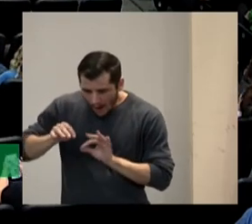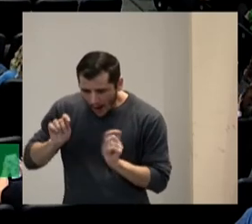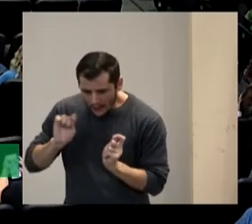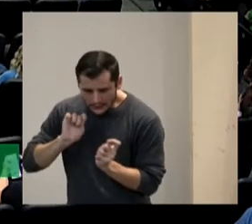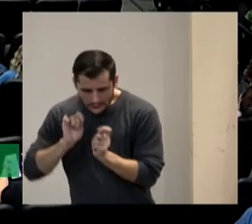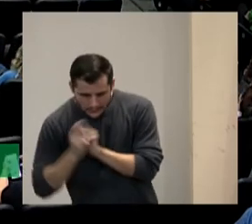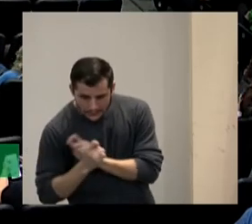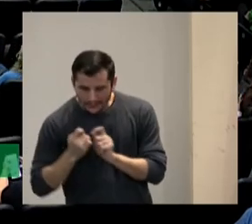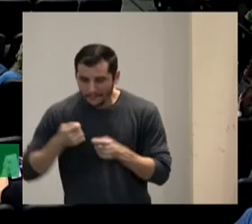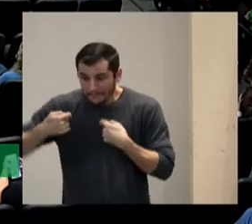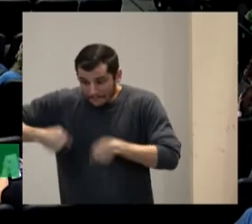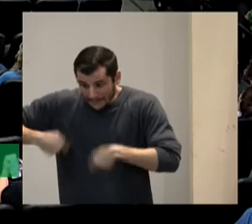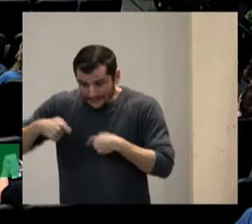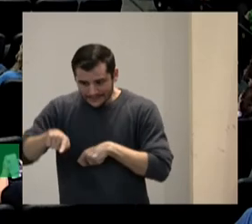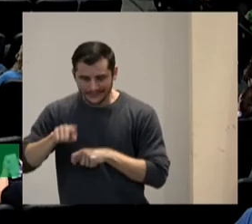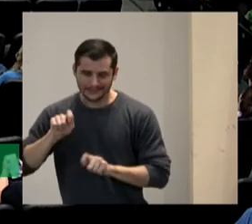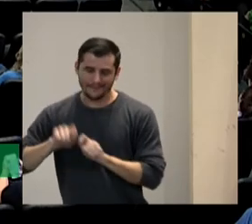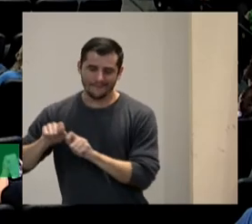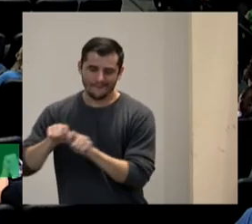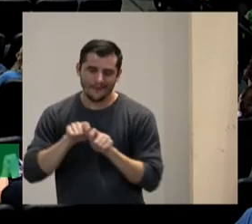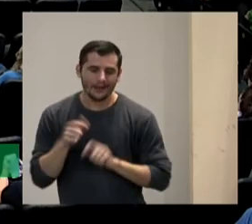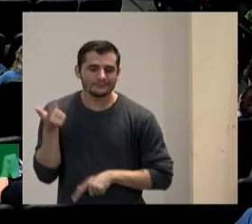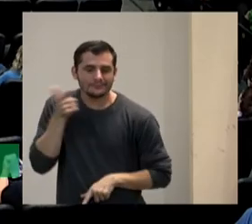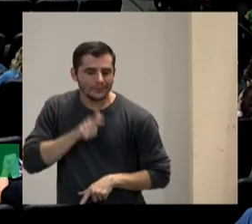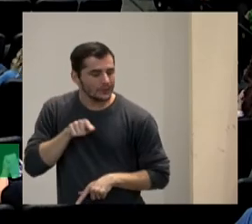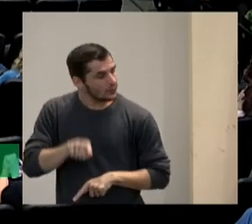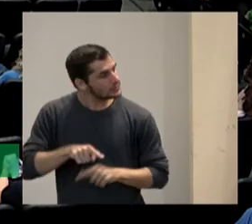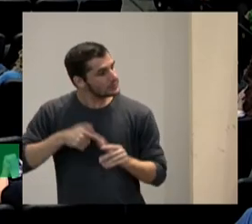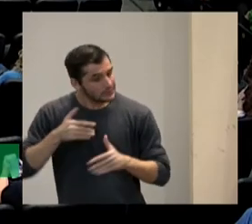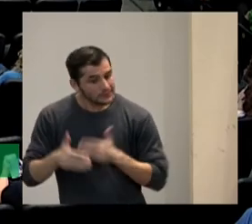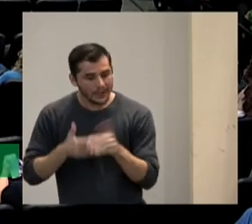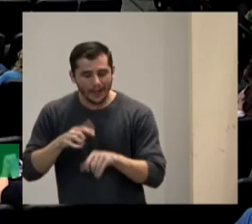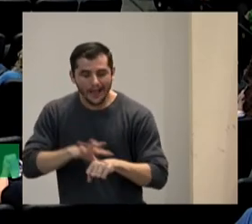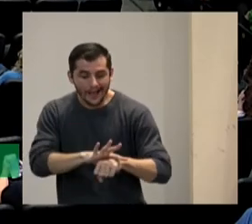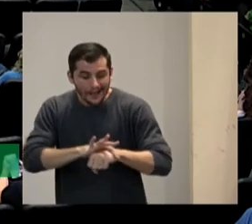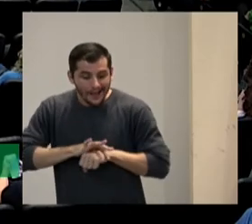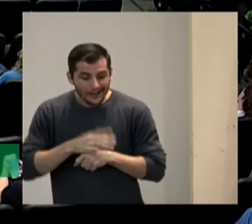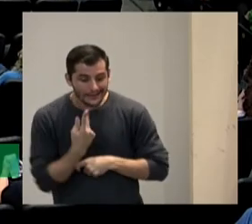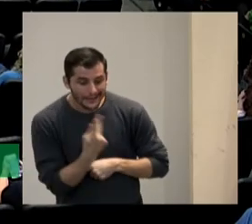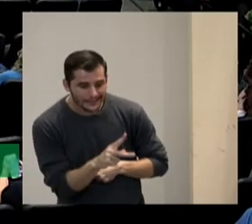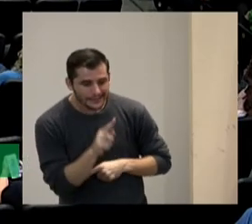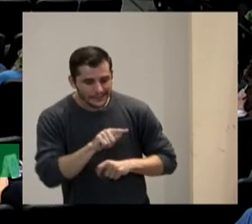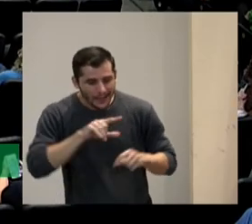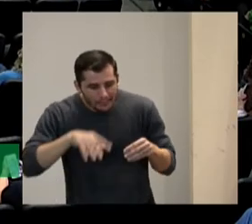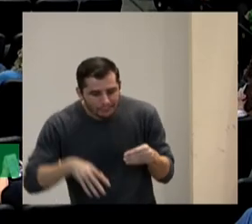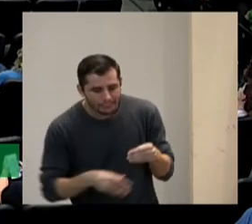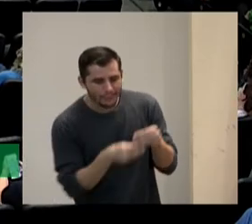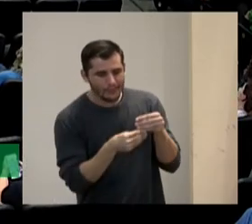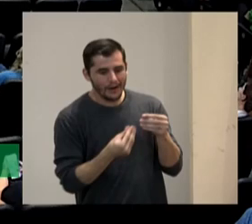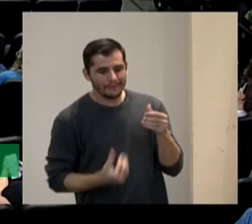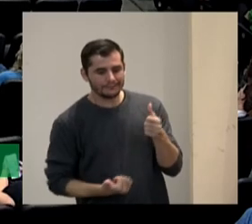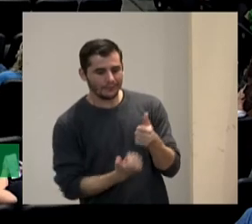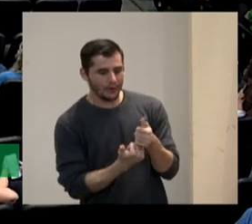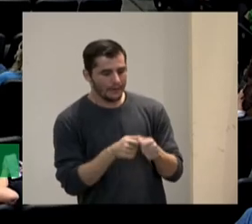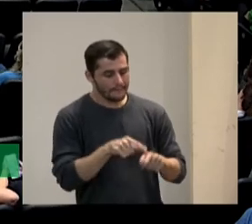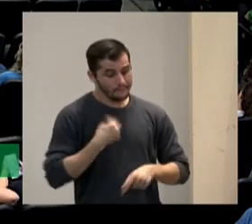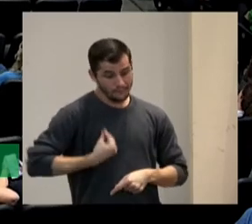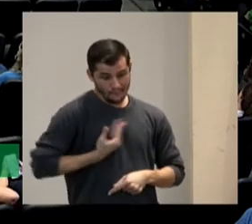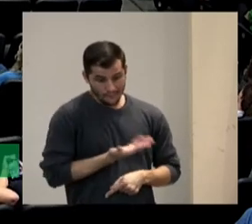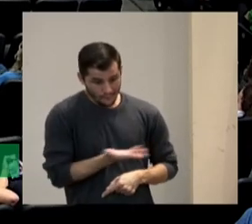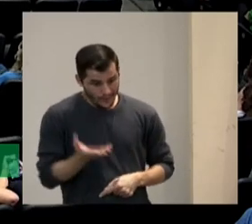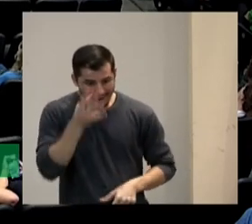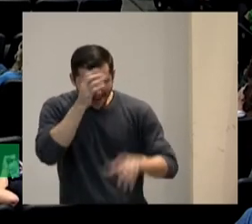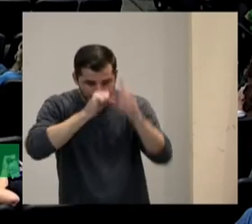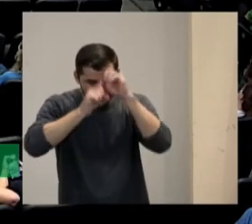necessários para garantir essa compensação e que todos possam aprender por